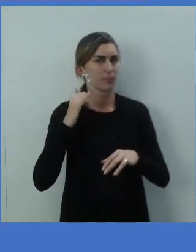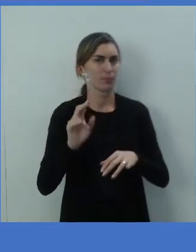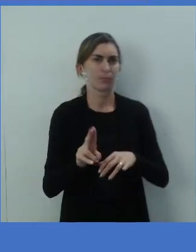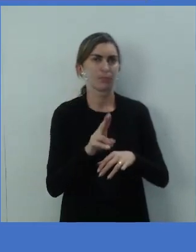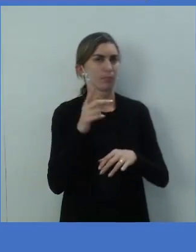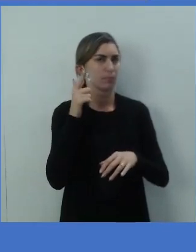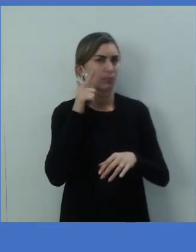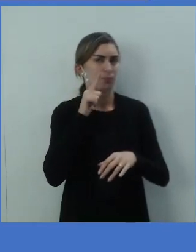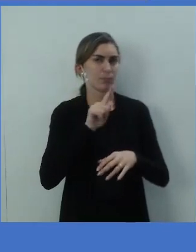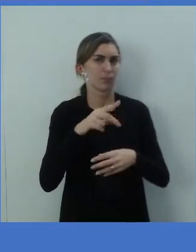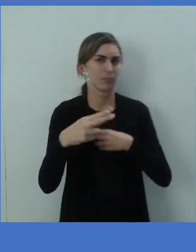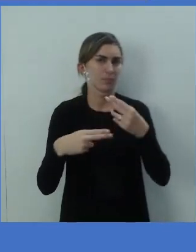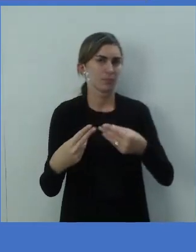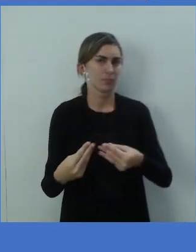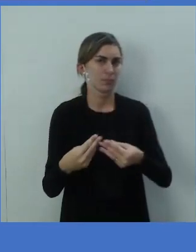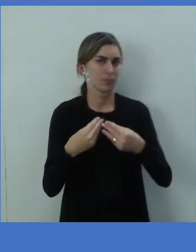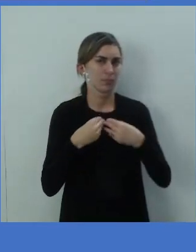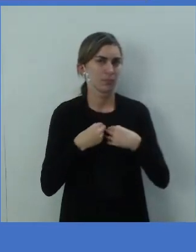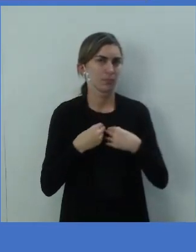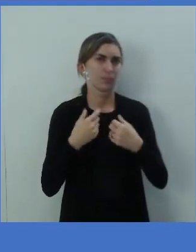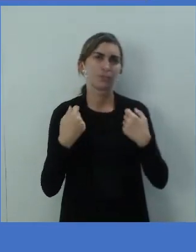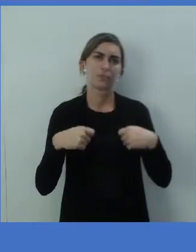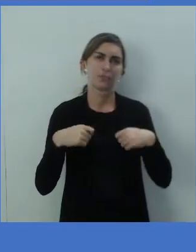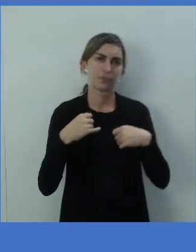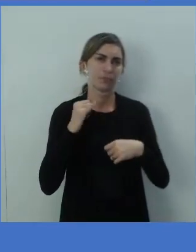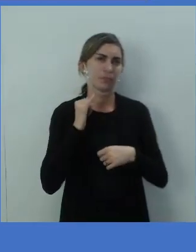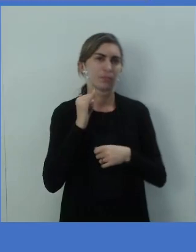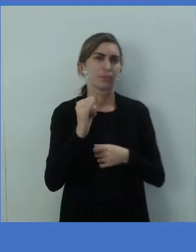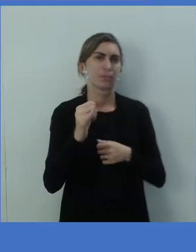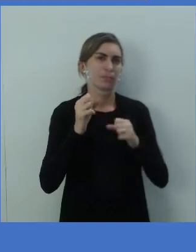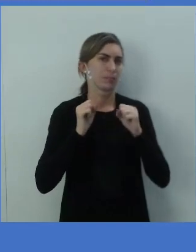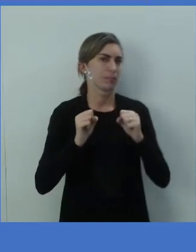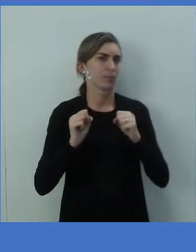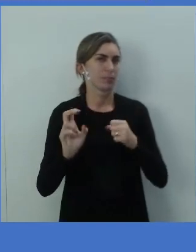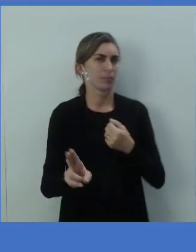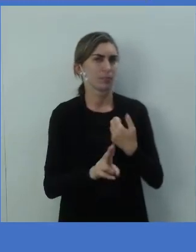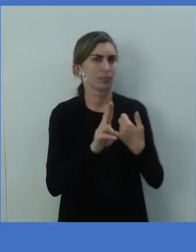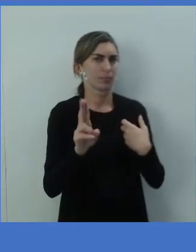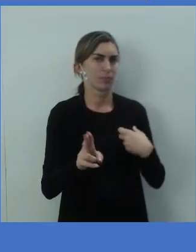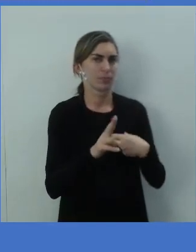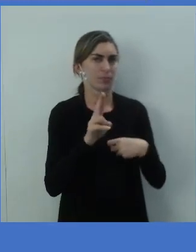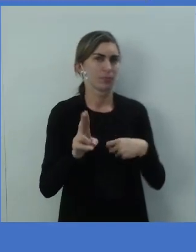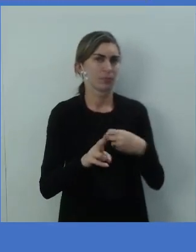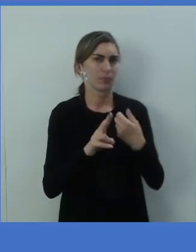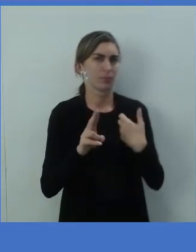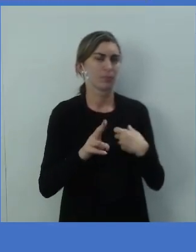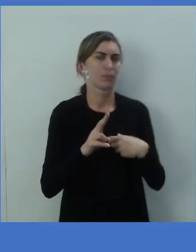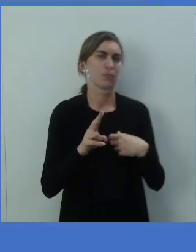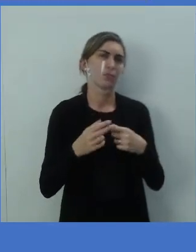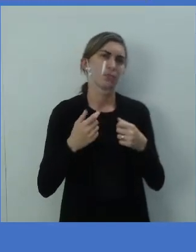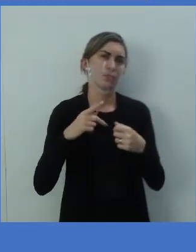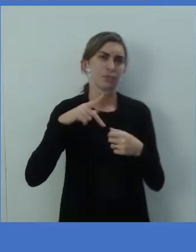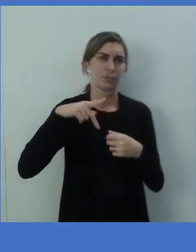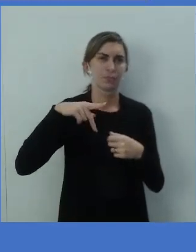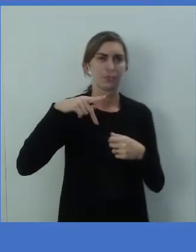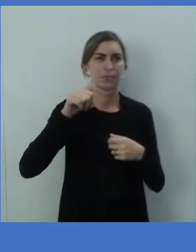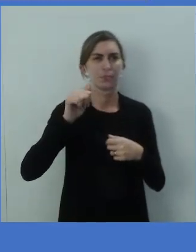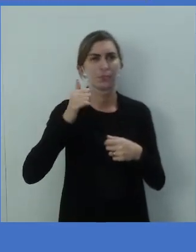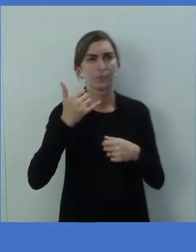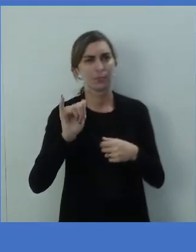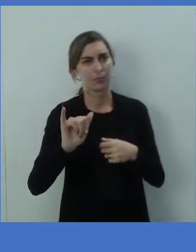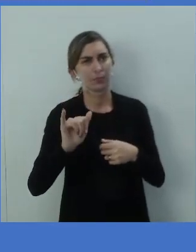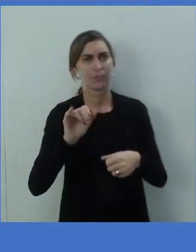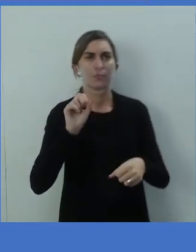ganhou. E você precisa dizer que você pode usar. No caso, ficaria Play para Piano,